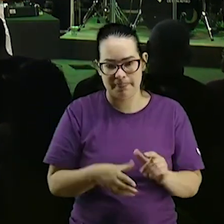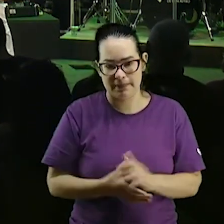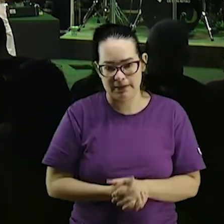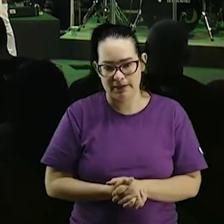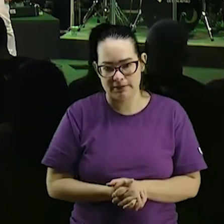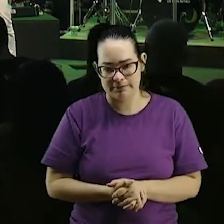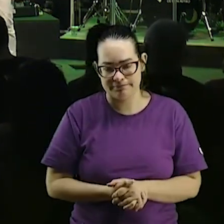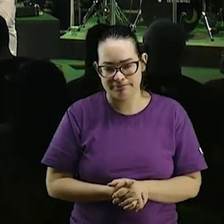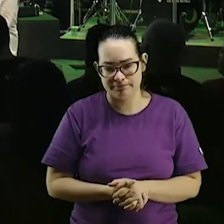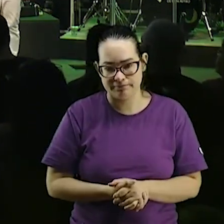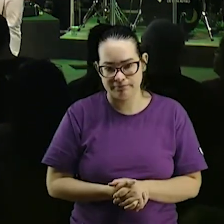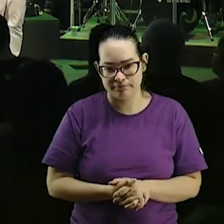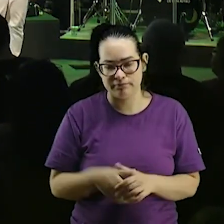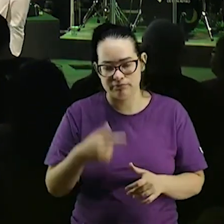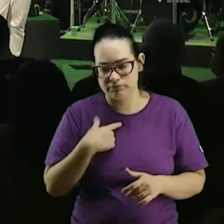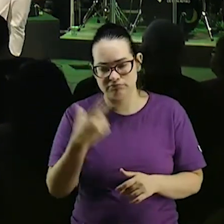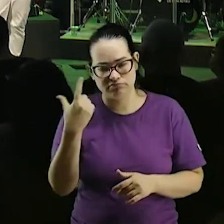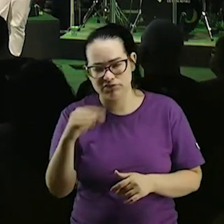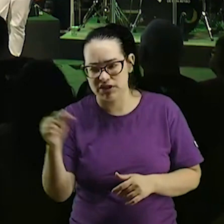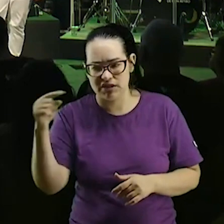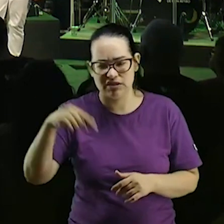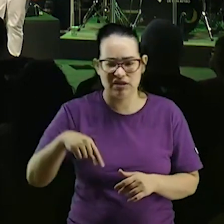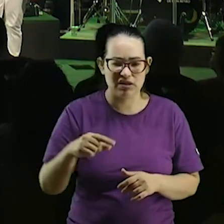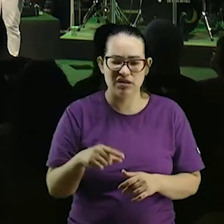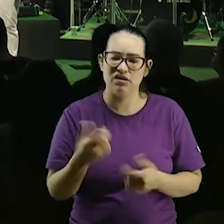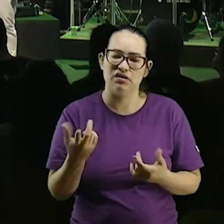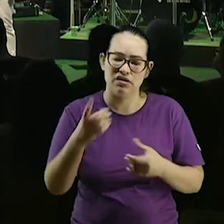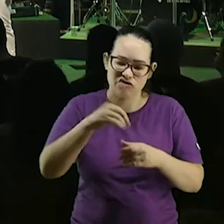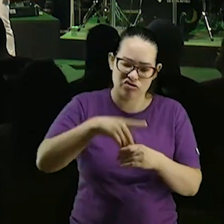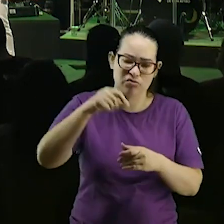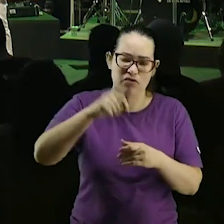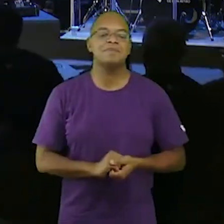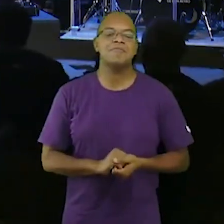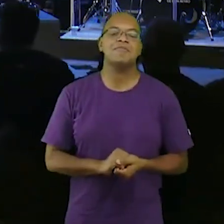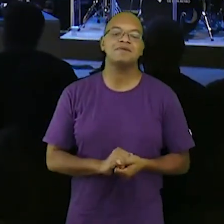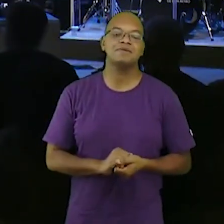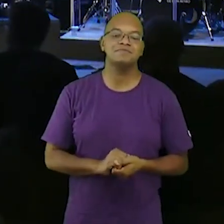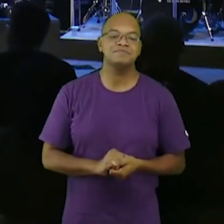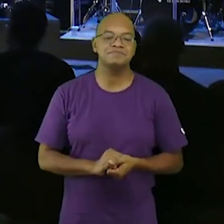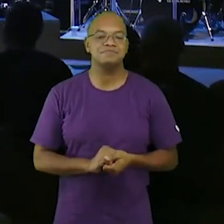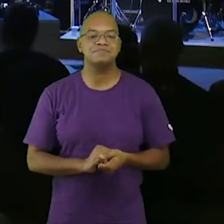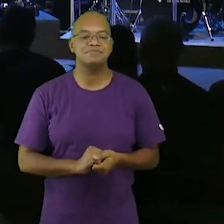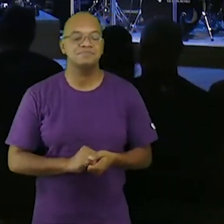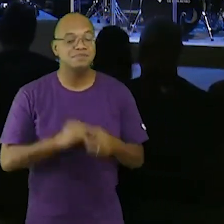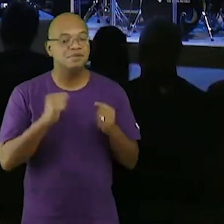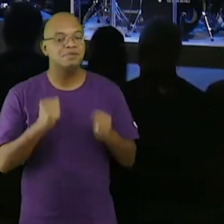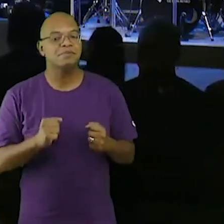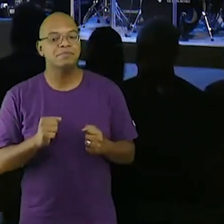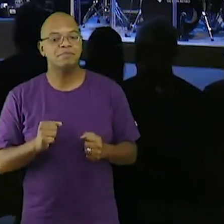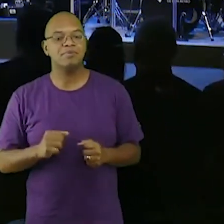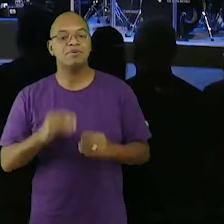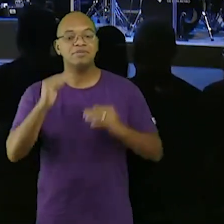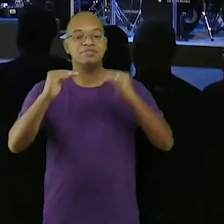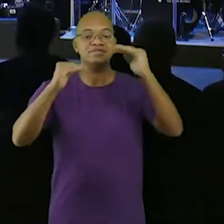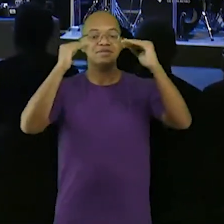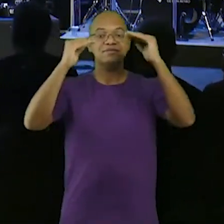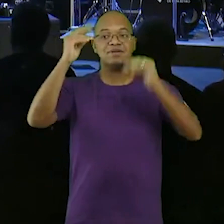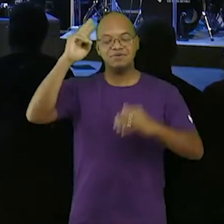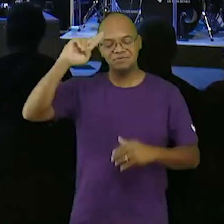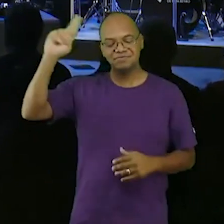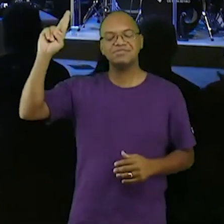não sai daqui nós vamos celebrar a ceia do Senhor ainda amém podemos louvar o Senhor você pode exaltar o nome do Senhor